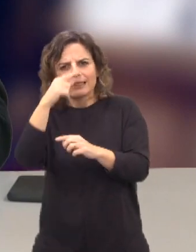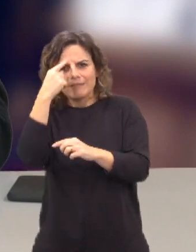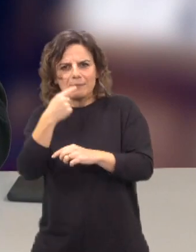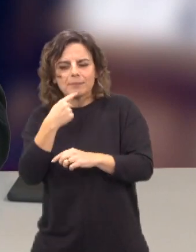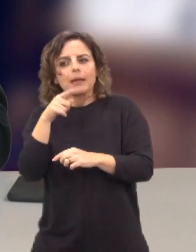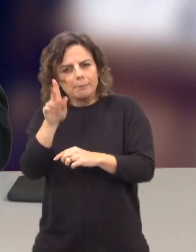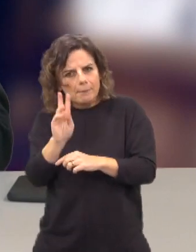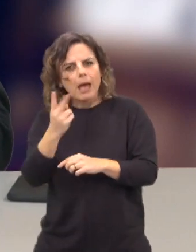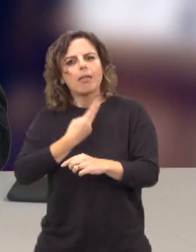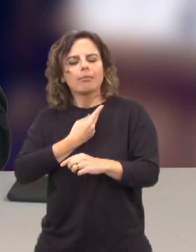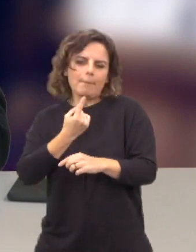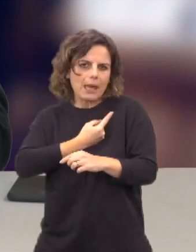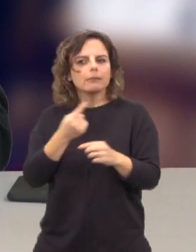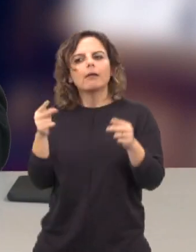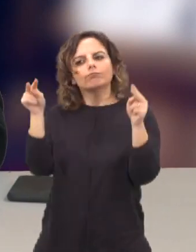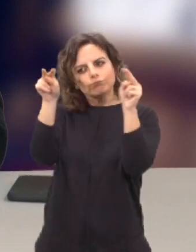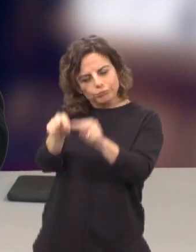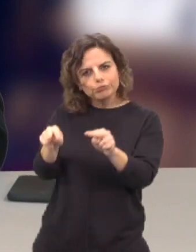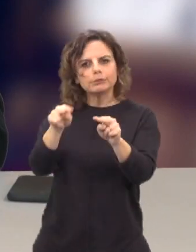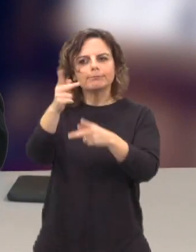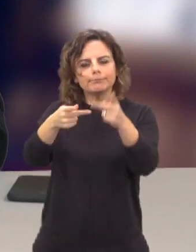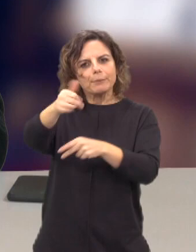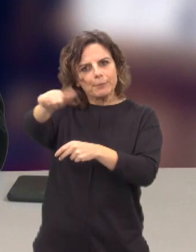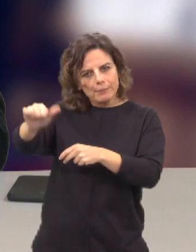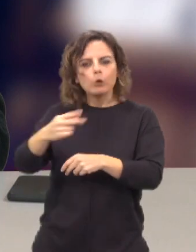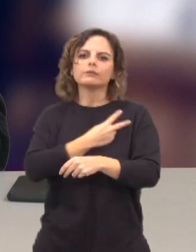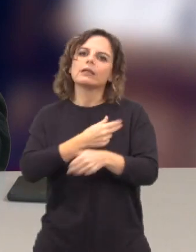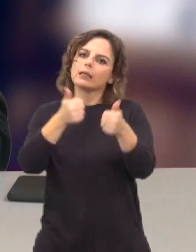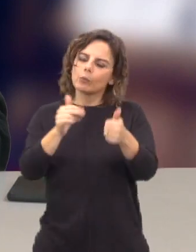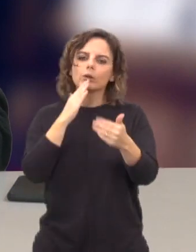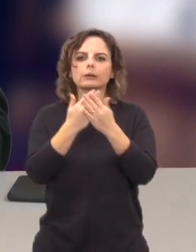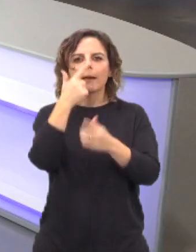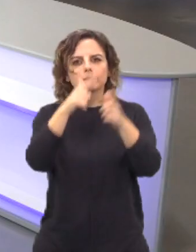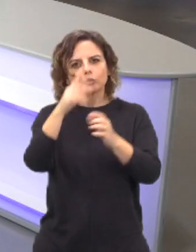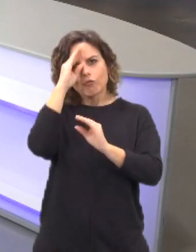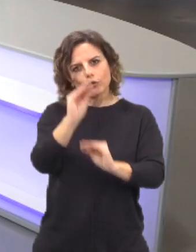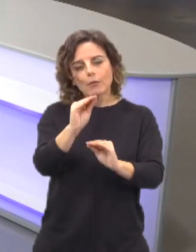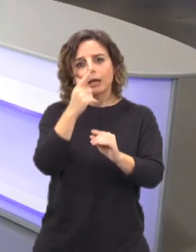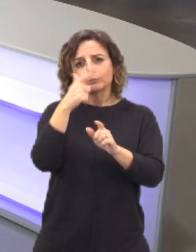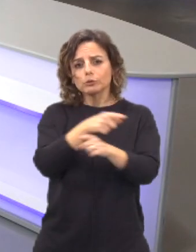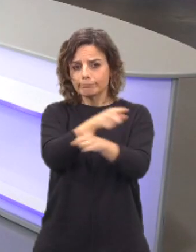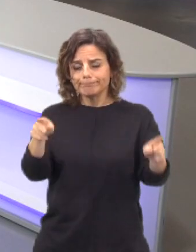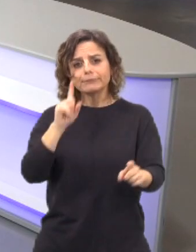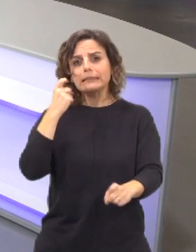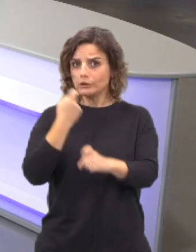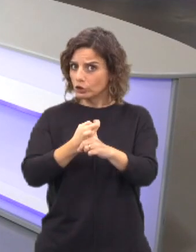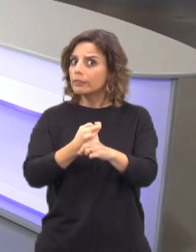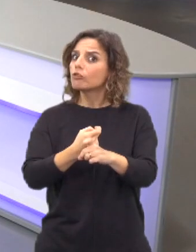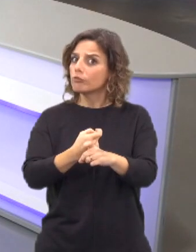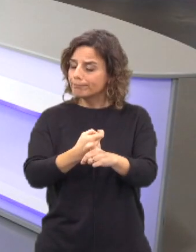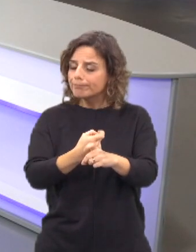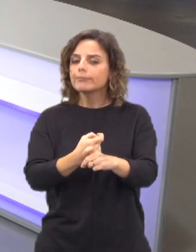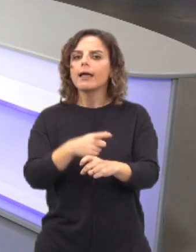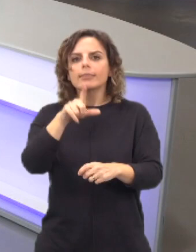tudo aquilo que precisamos. A universidade é de facto um bom veículo para isso, para formar pessoas exigentes e que tenham,